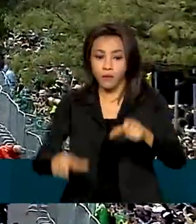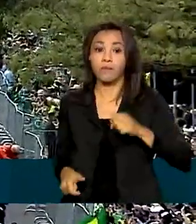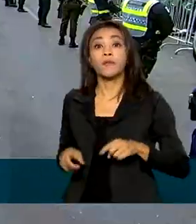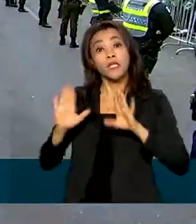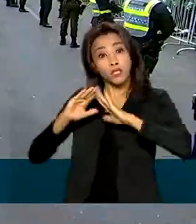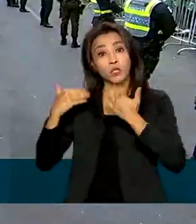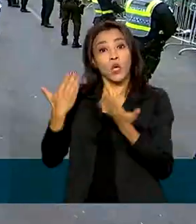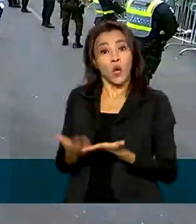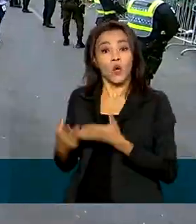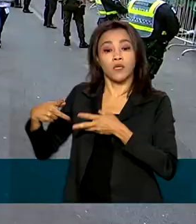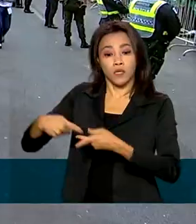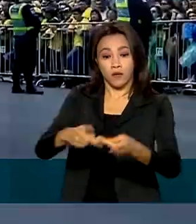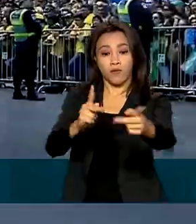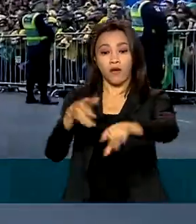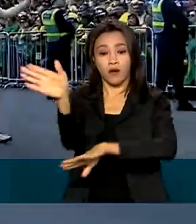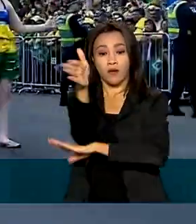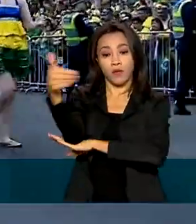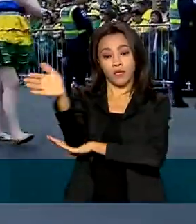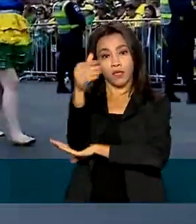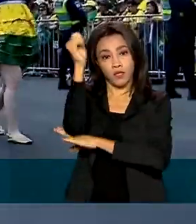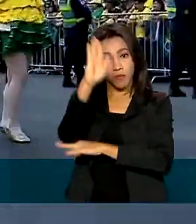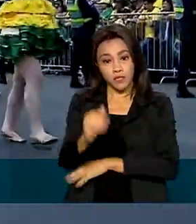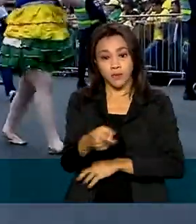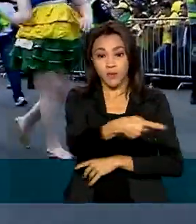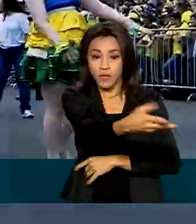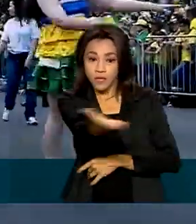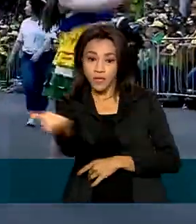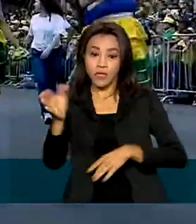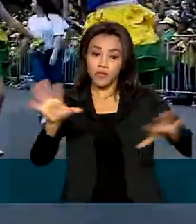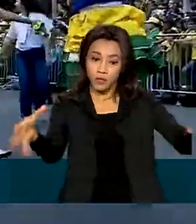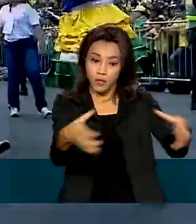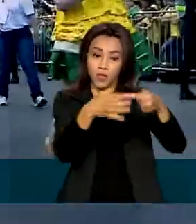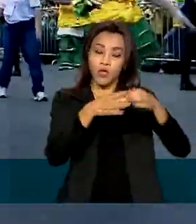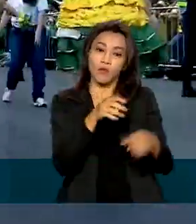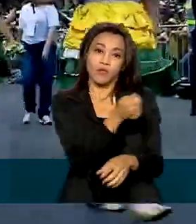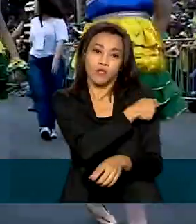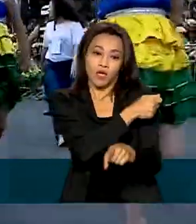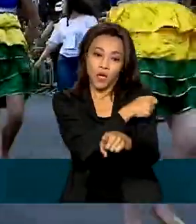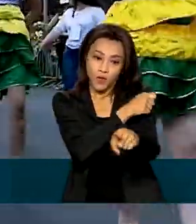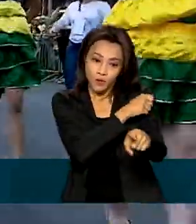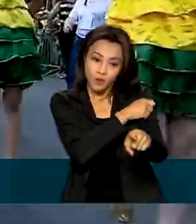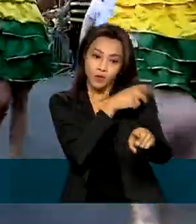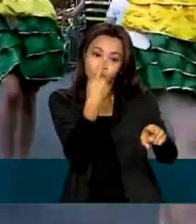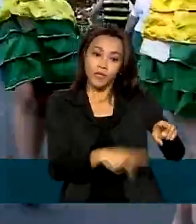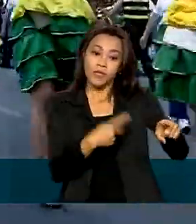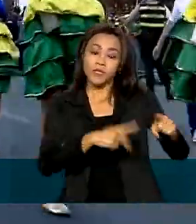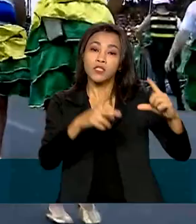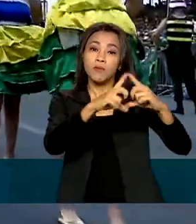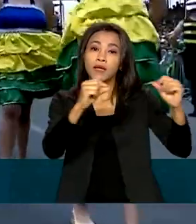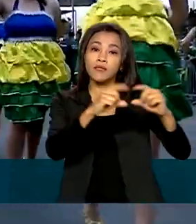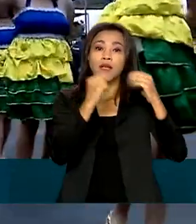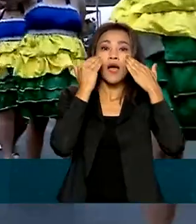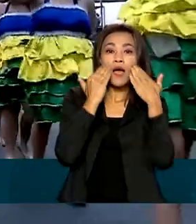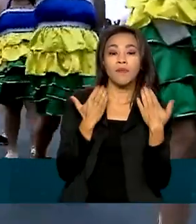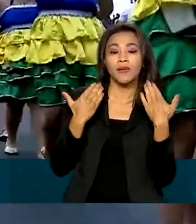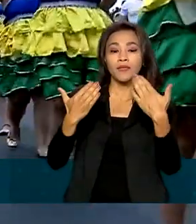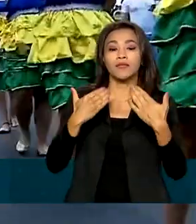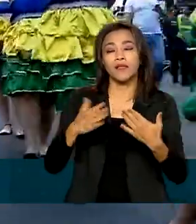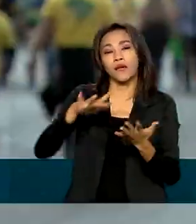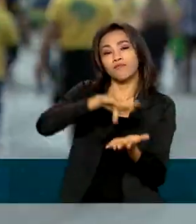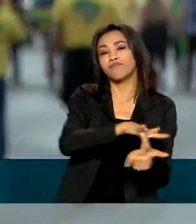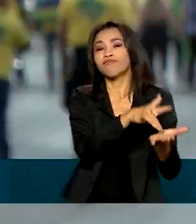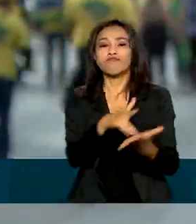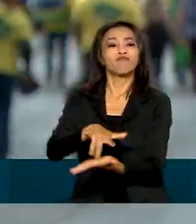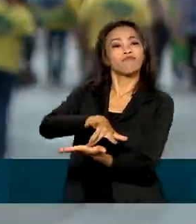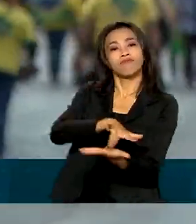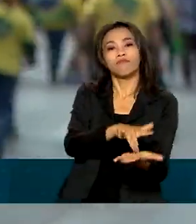levaram a bandeira do Brasil e estudantes do Centro de Ensino Fundamental Atos Bulcão, de Brasília, apresentaram uma coreografia.